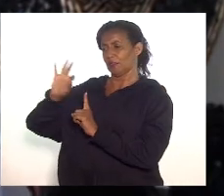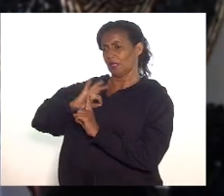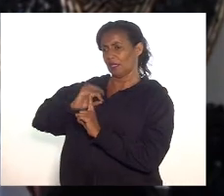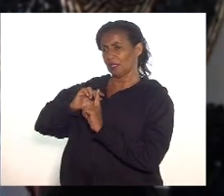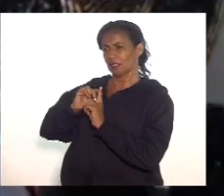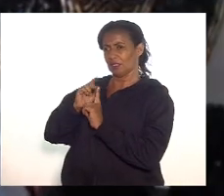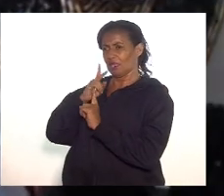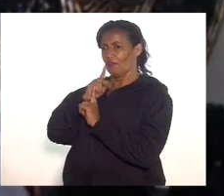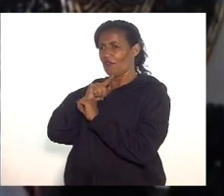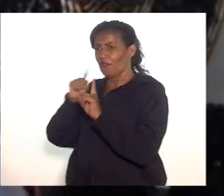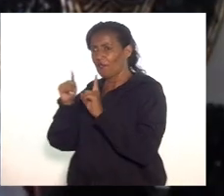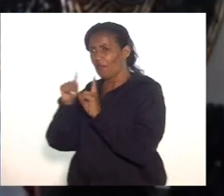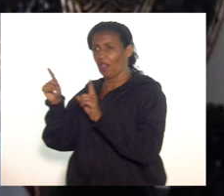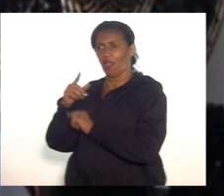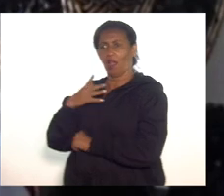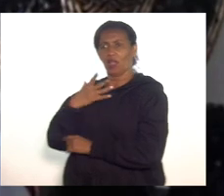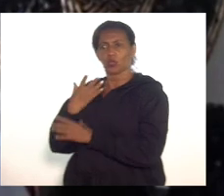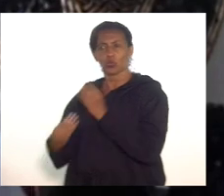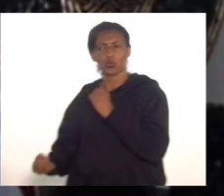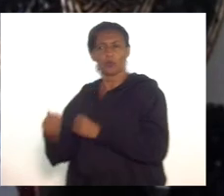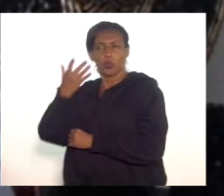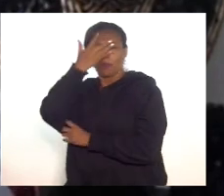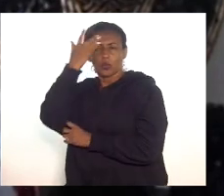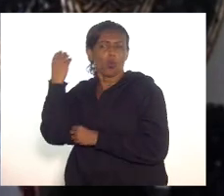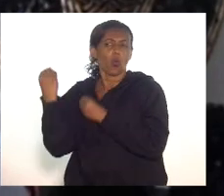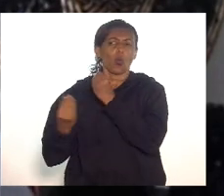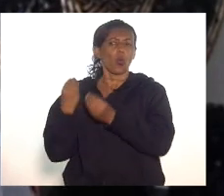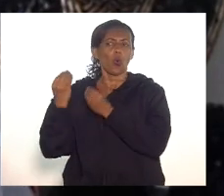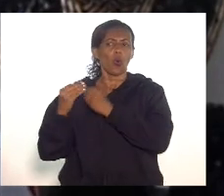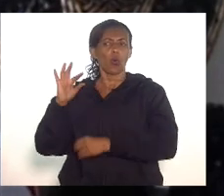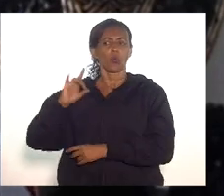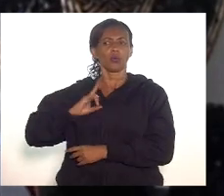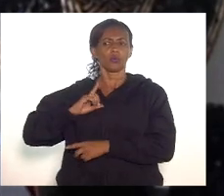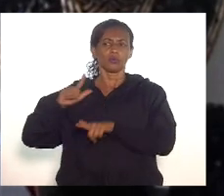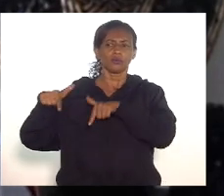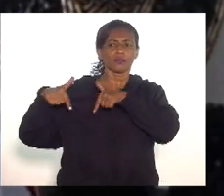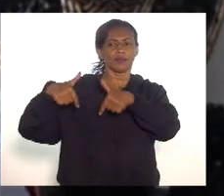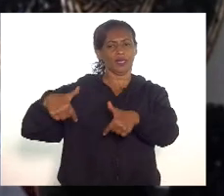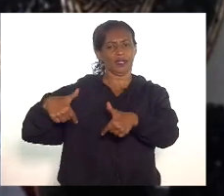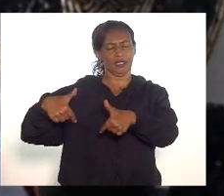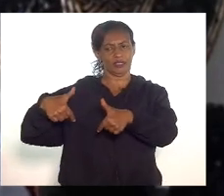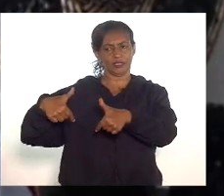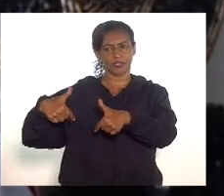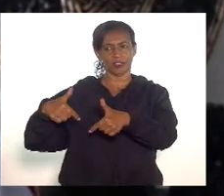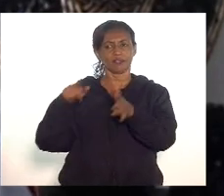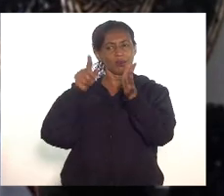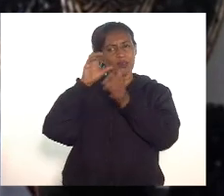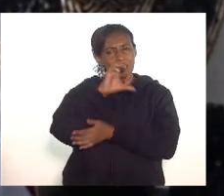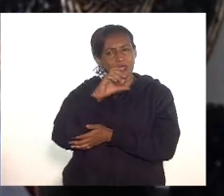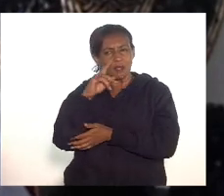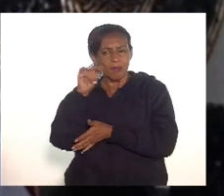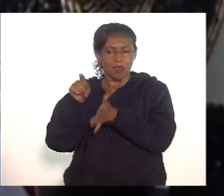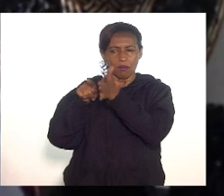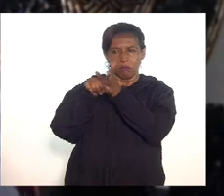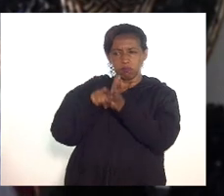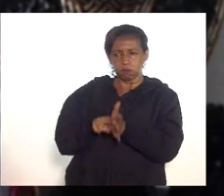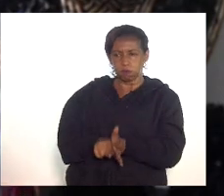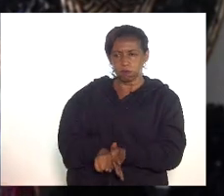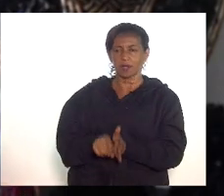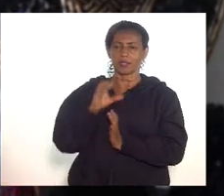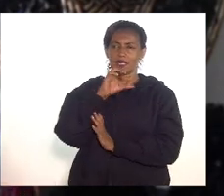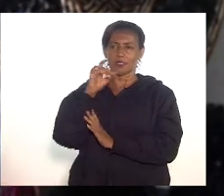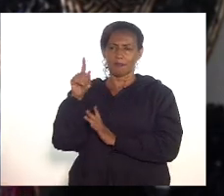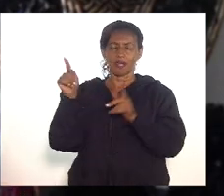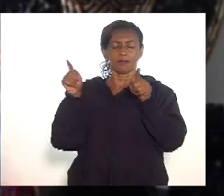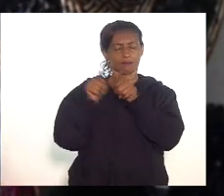tem conseguido elucidar esses casos. E uma outra questão também que a CPI vai se debruçar, a gente